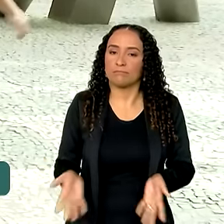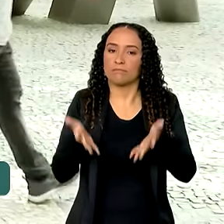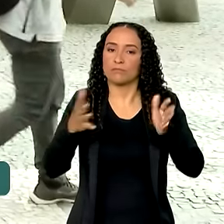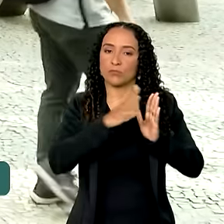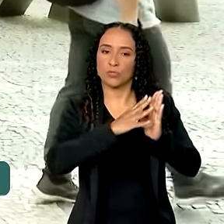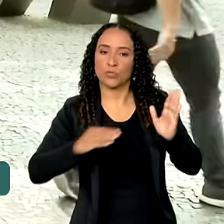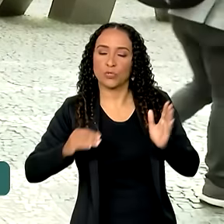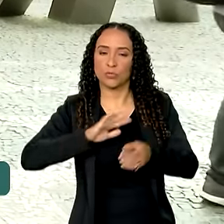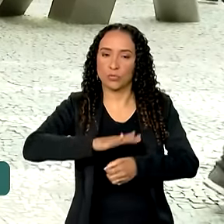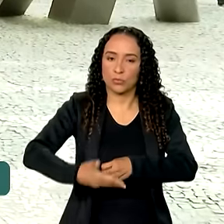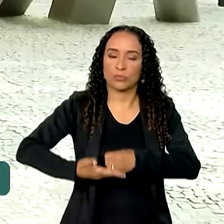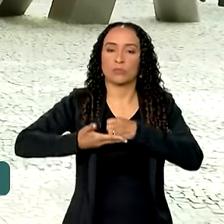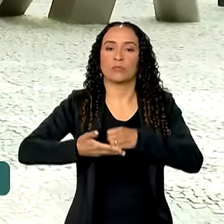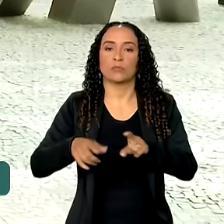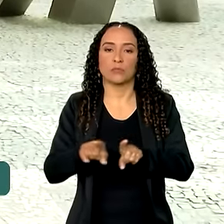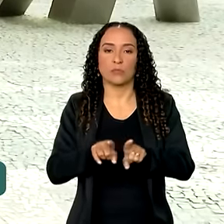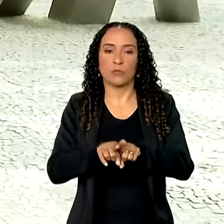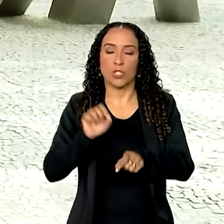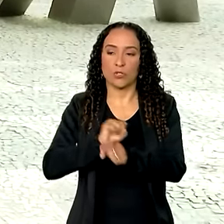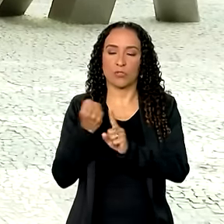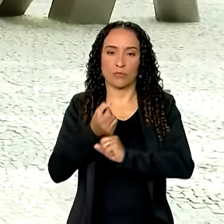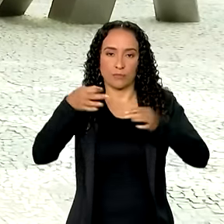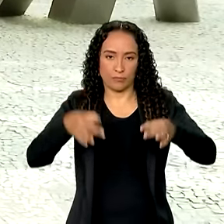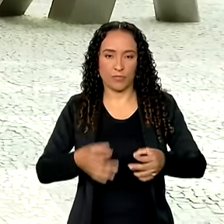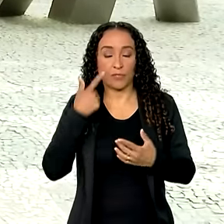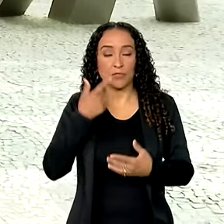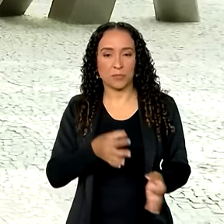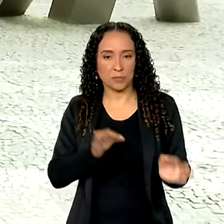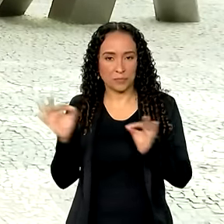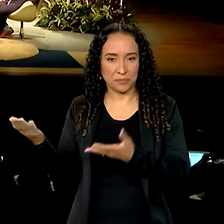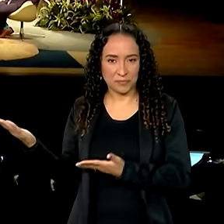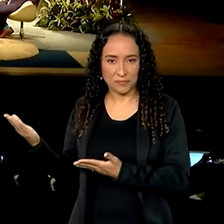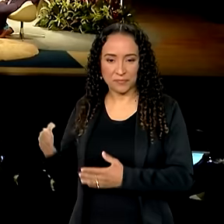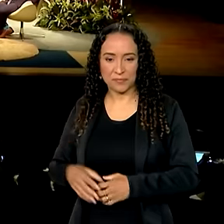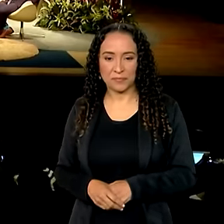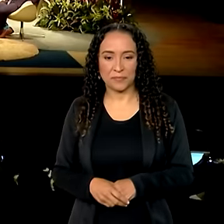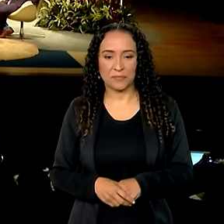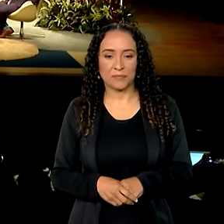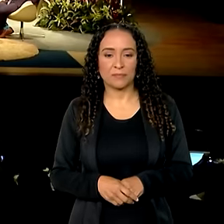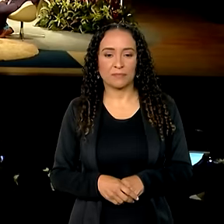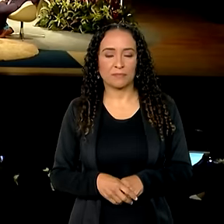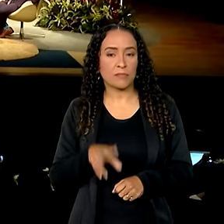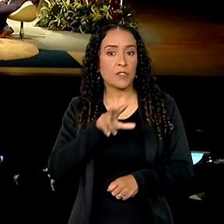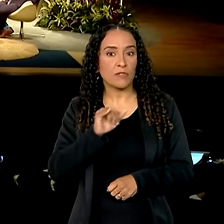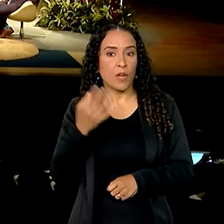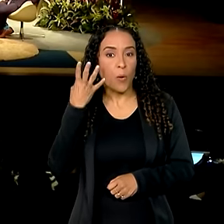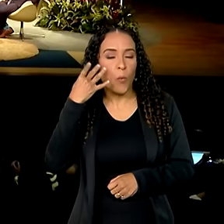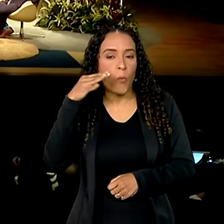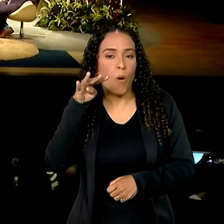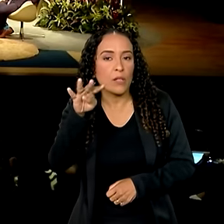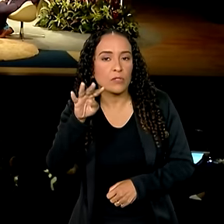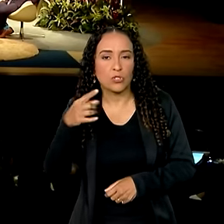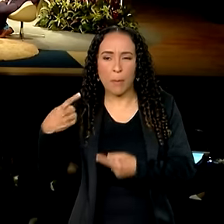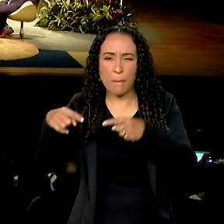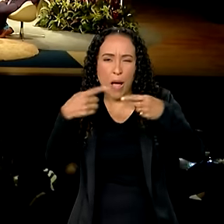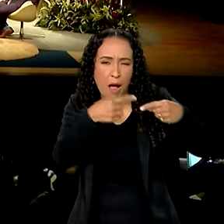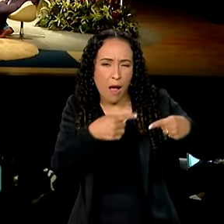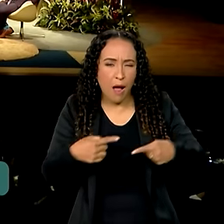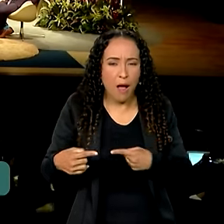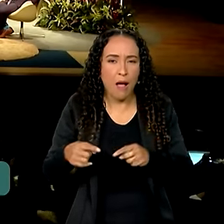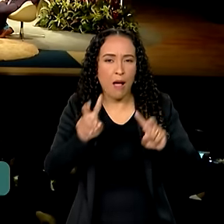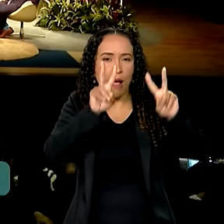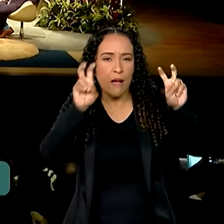desenvolvimento sustentável e socialmente justo. Vamos conferir. Serão quatro dias de discussões